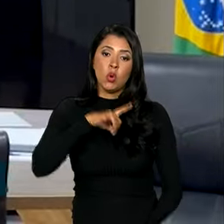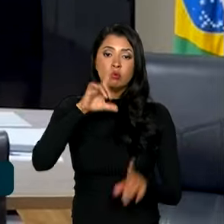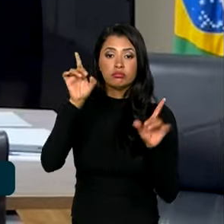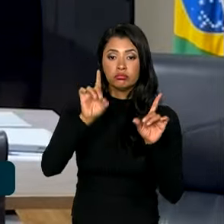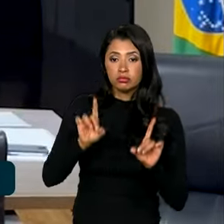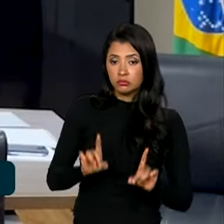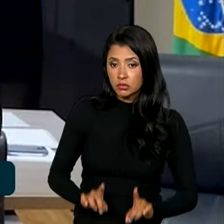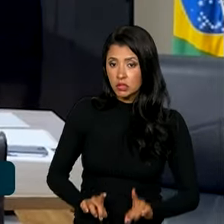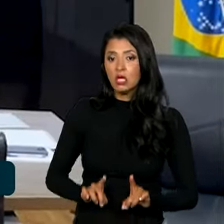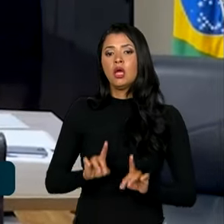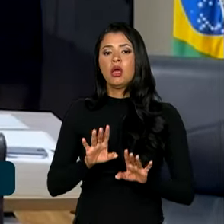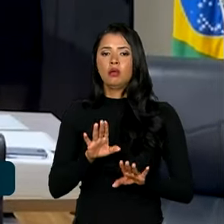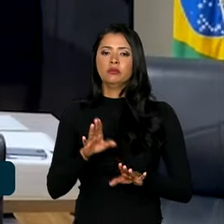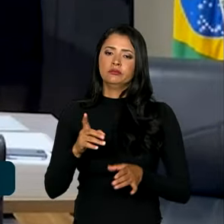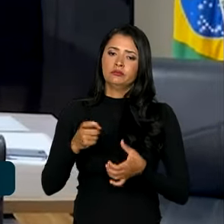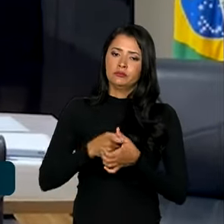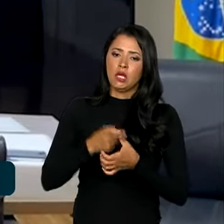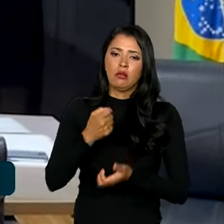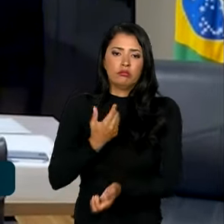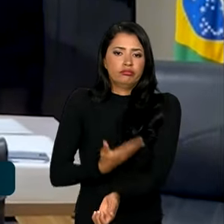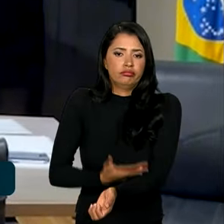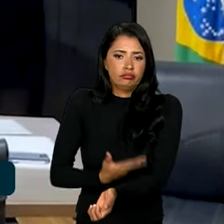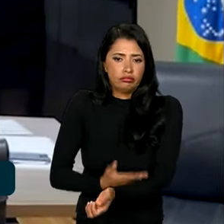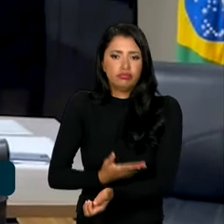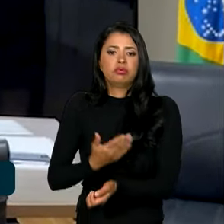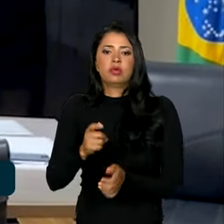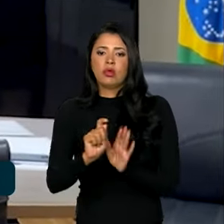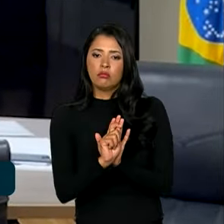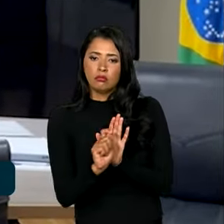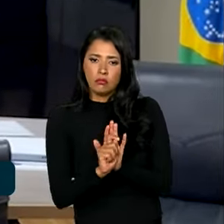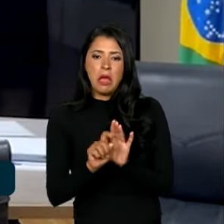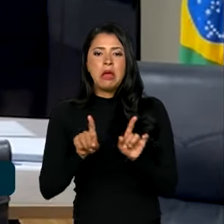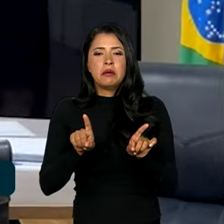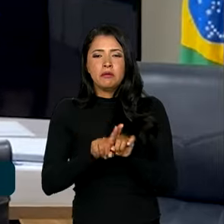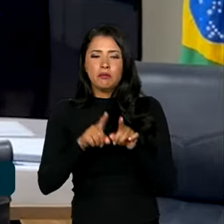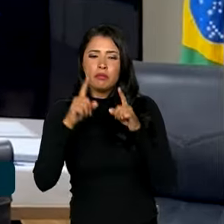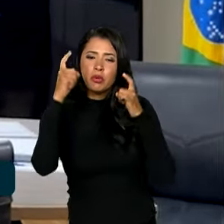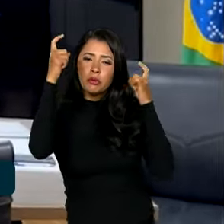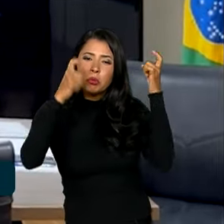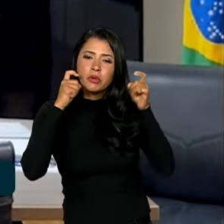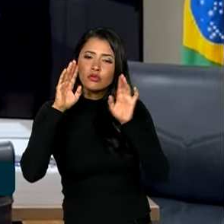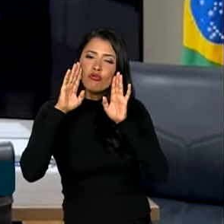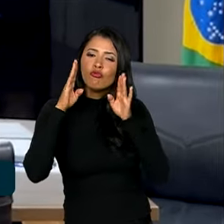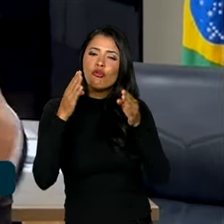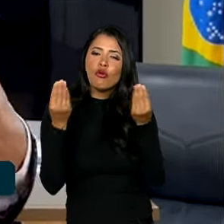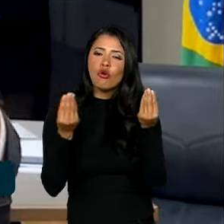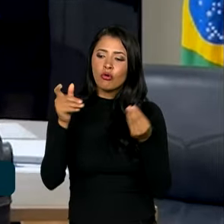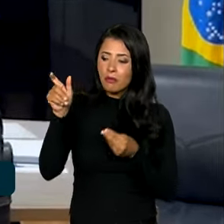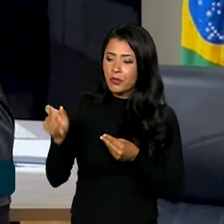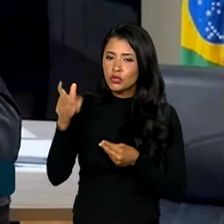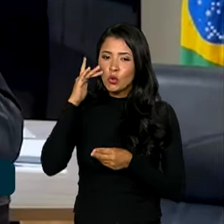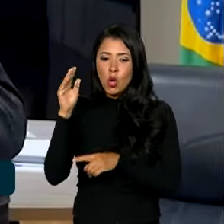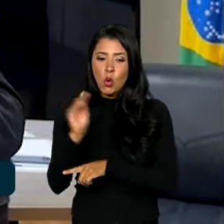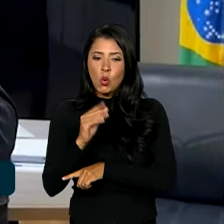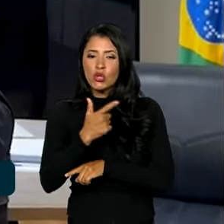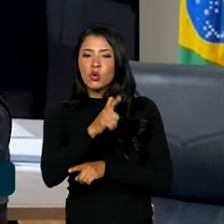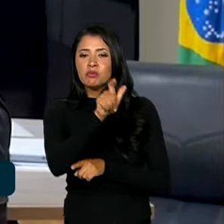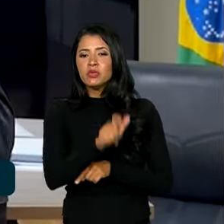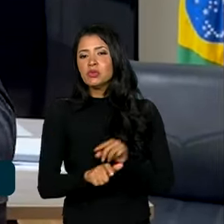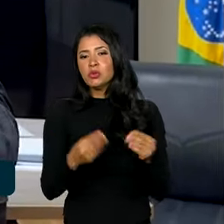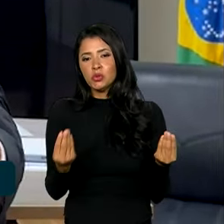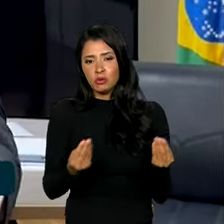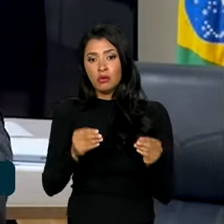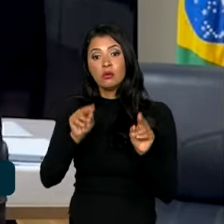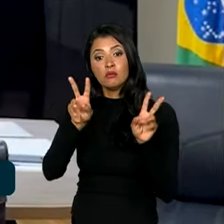deficiência, dependência química, mas também a preocupação central em relação a quem cuida de outras pessoas. E o